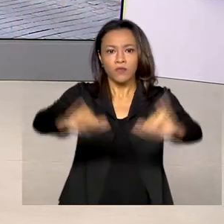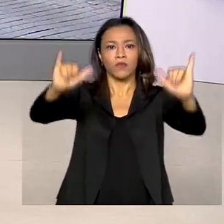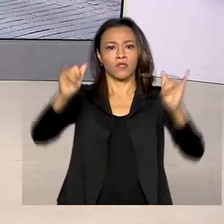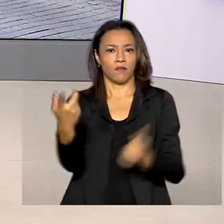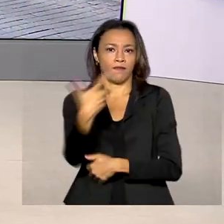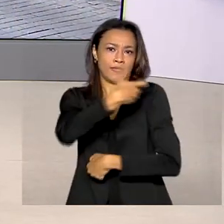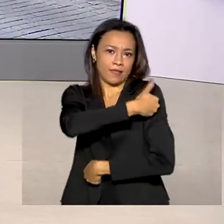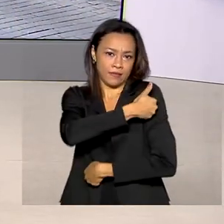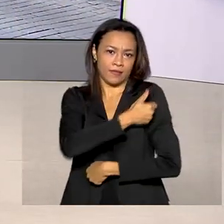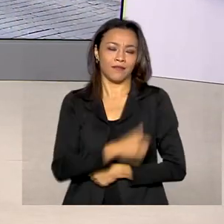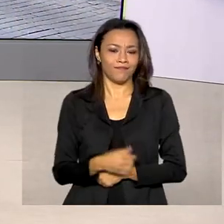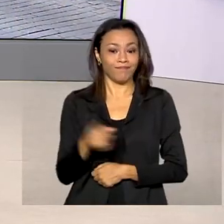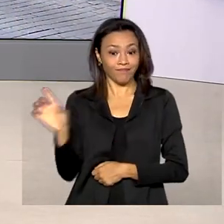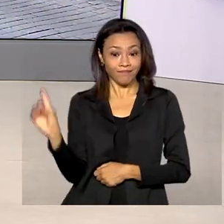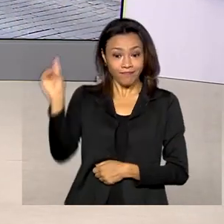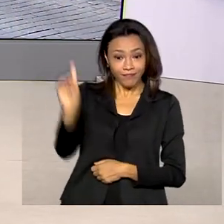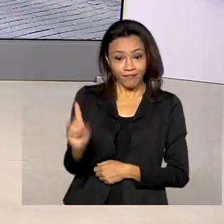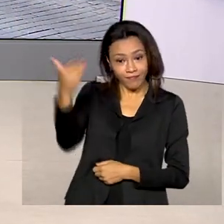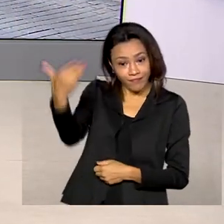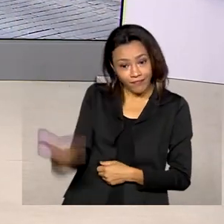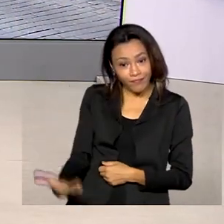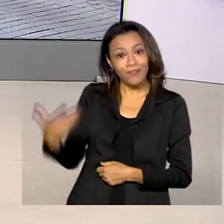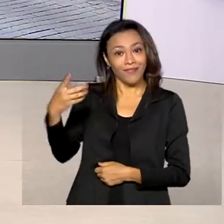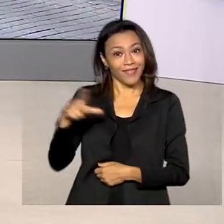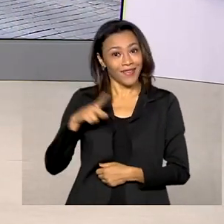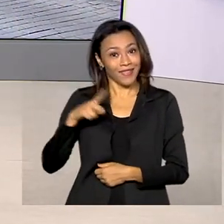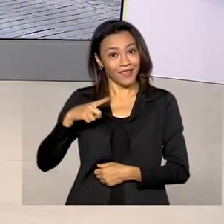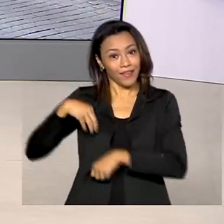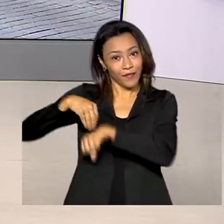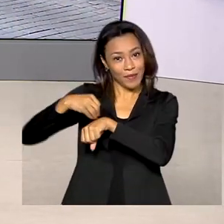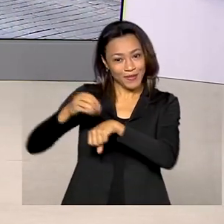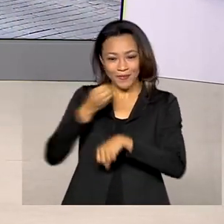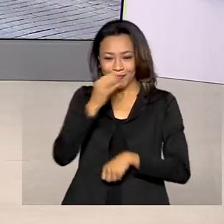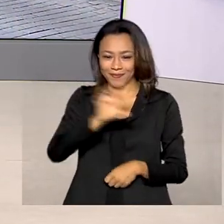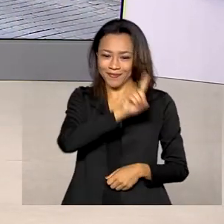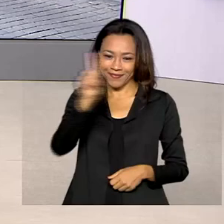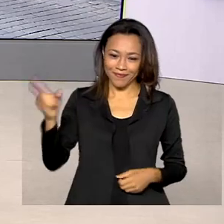de Janeiro, Tiago Pimenta traz ao vivo os detalhes pra gente. Tiago, bom dia pra você.